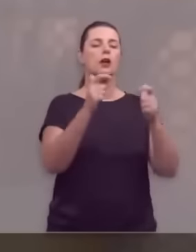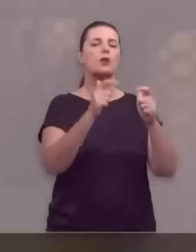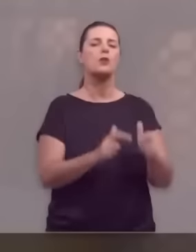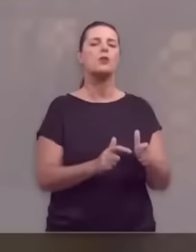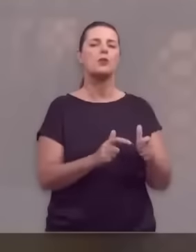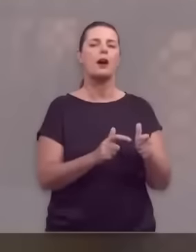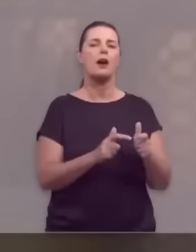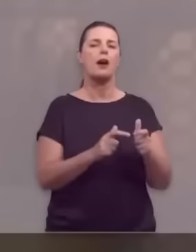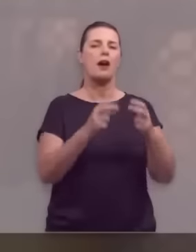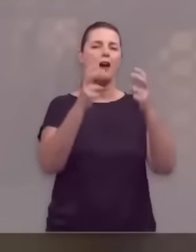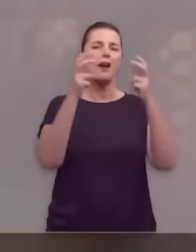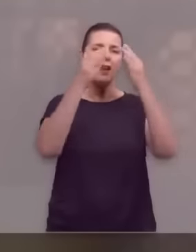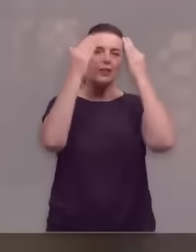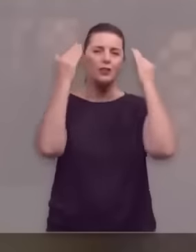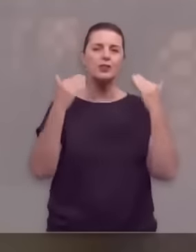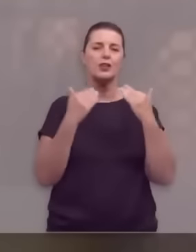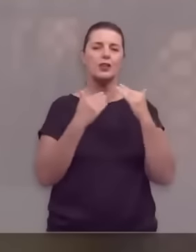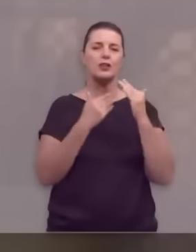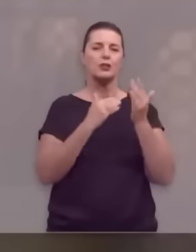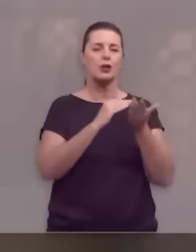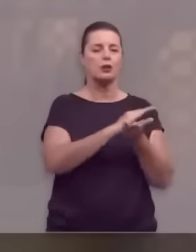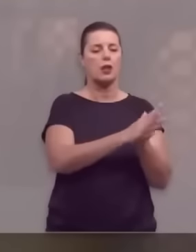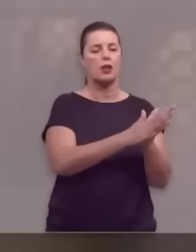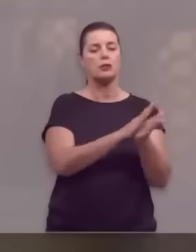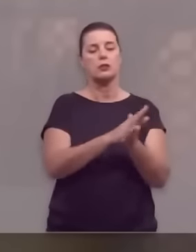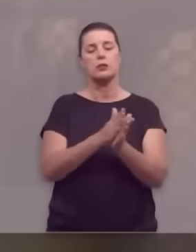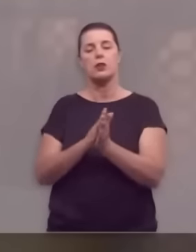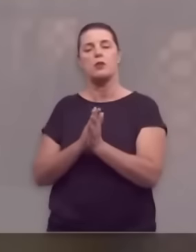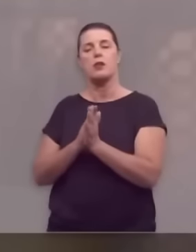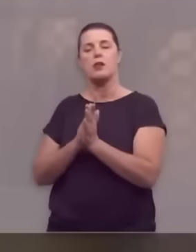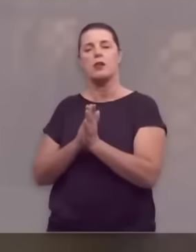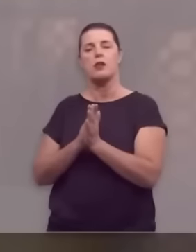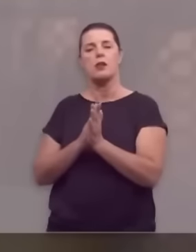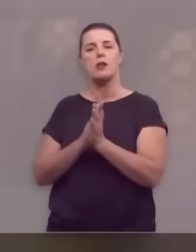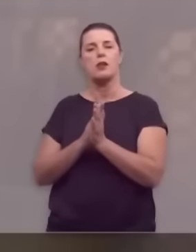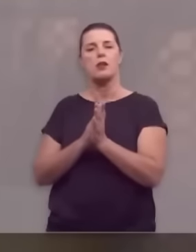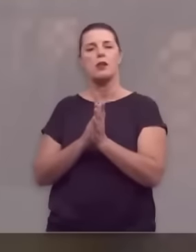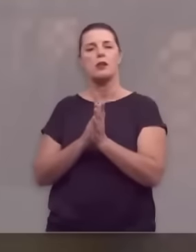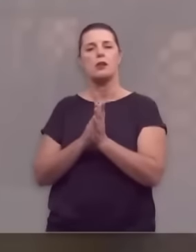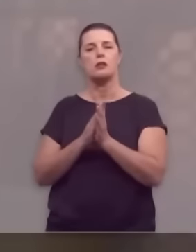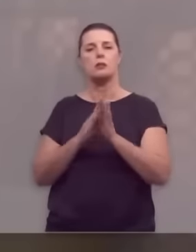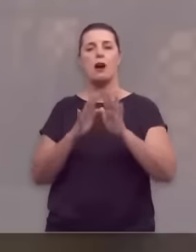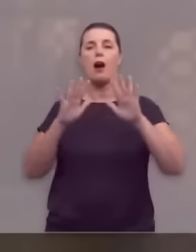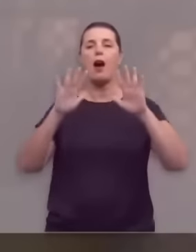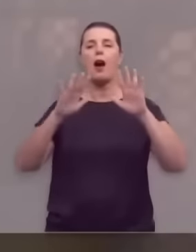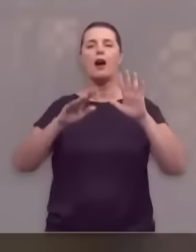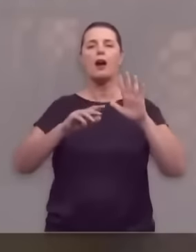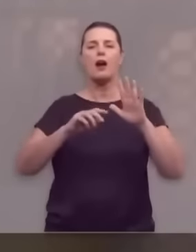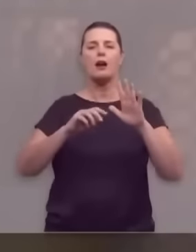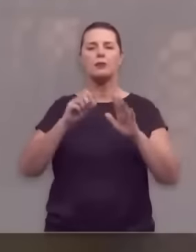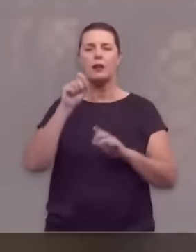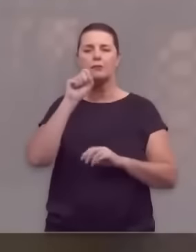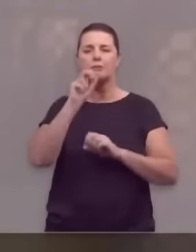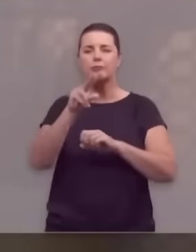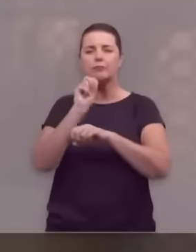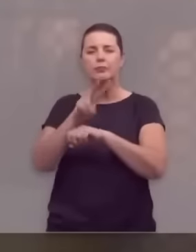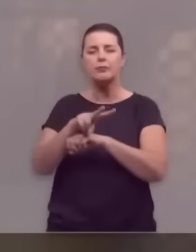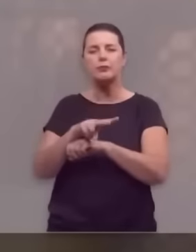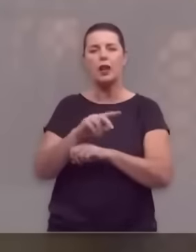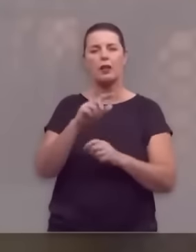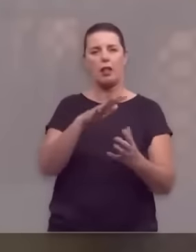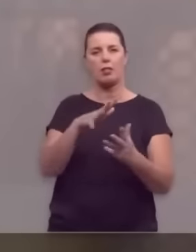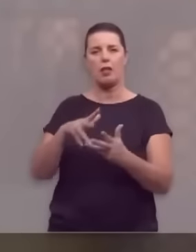desbancando as divindades do panteão egípcio com as dez pragas que assolaram aquela terra.